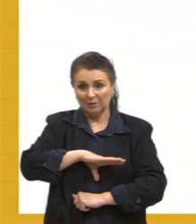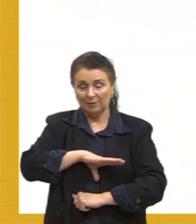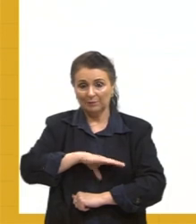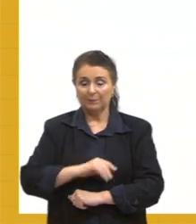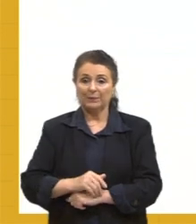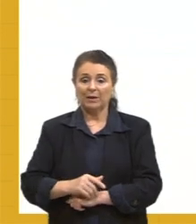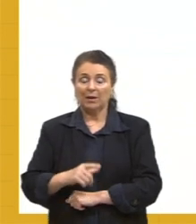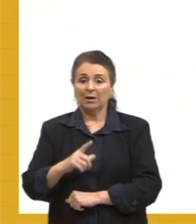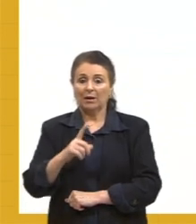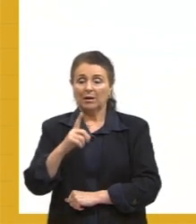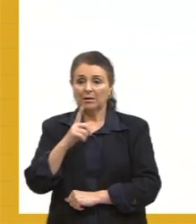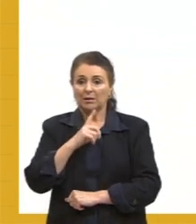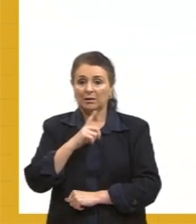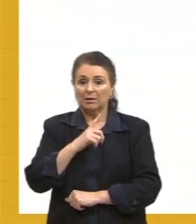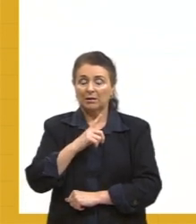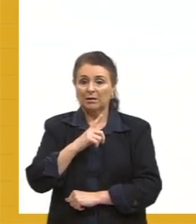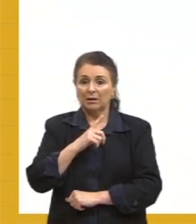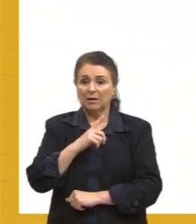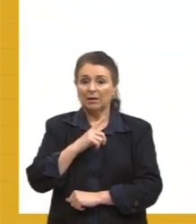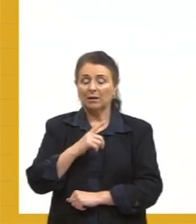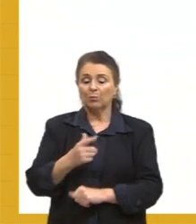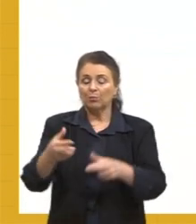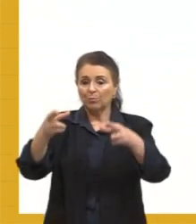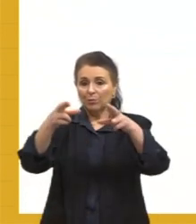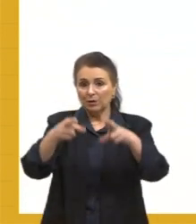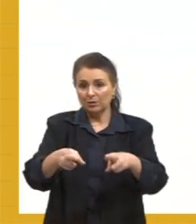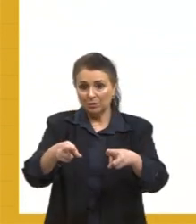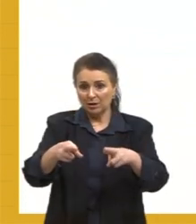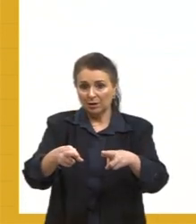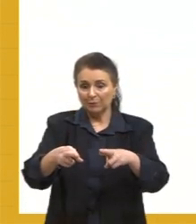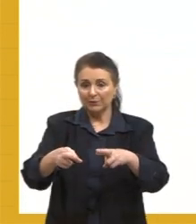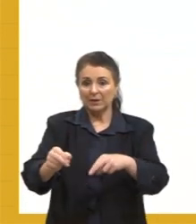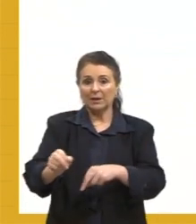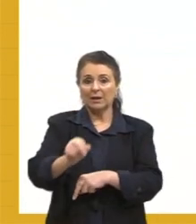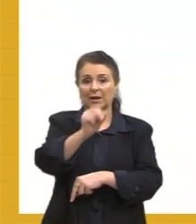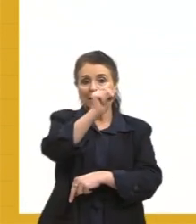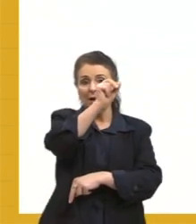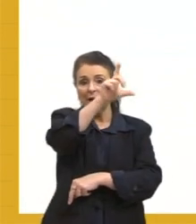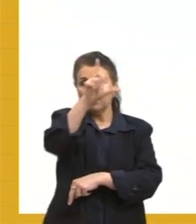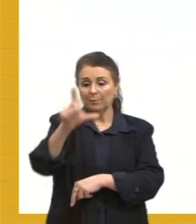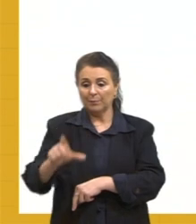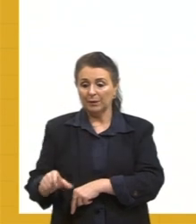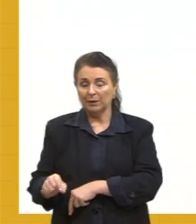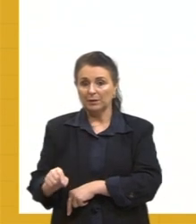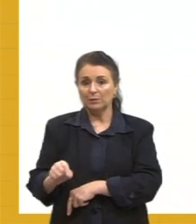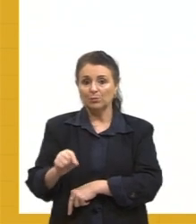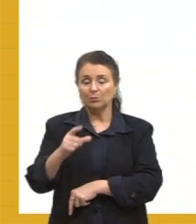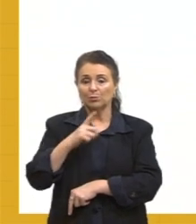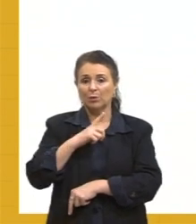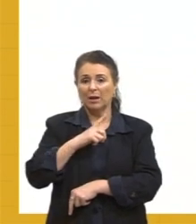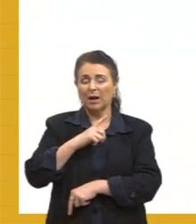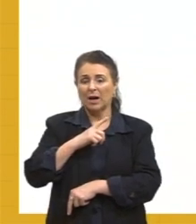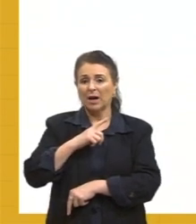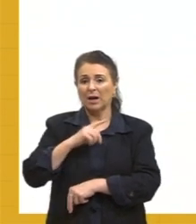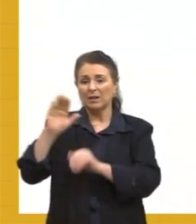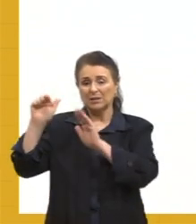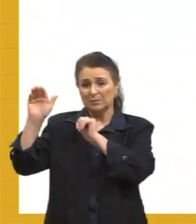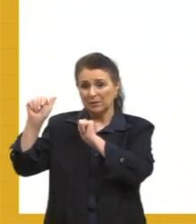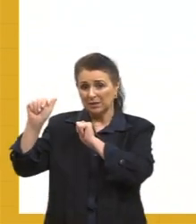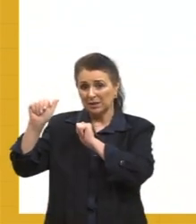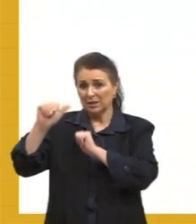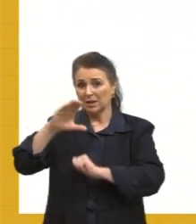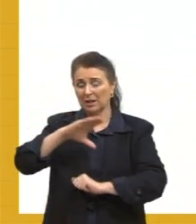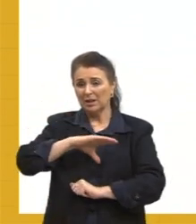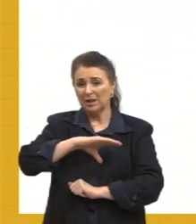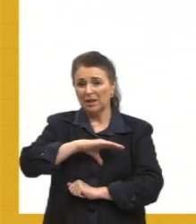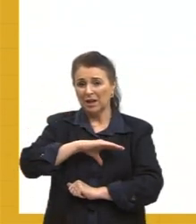ter ali a região, a Península Ibérica, na Europa. Vocês podem perceber, eu